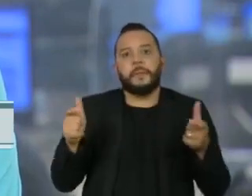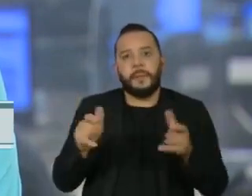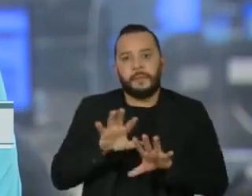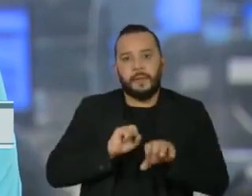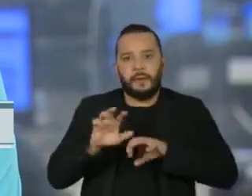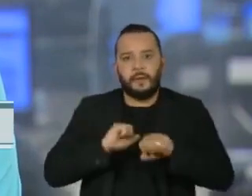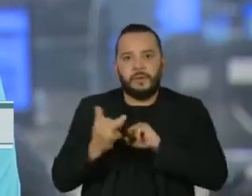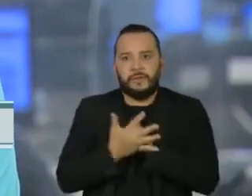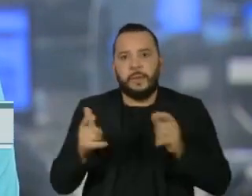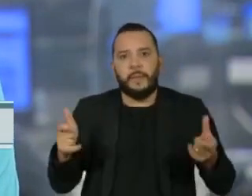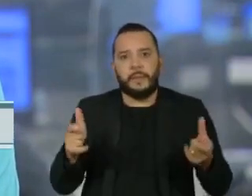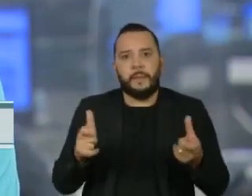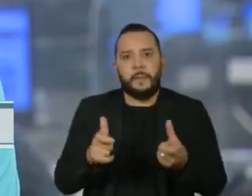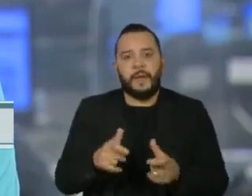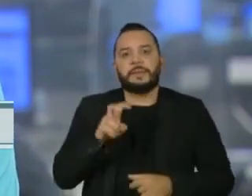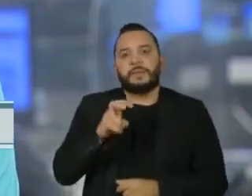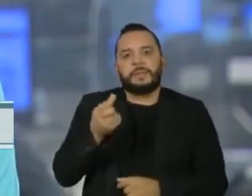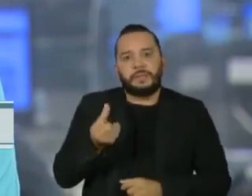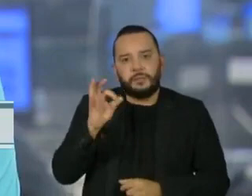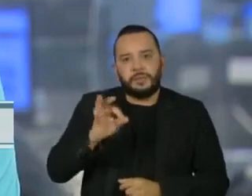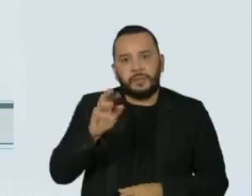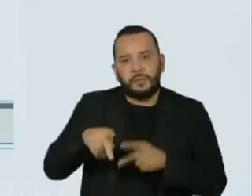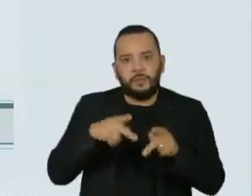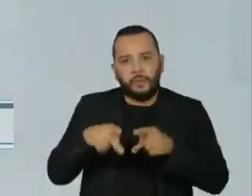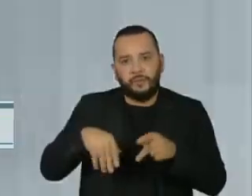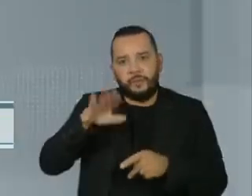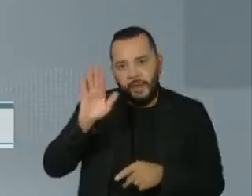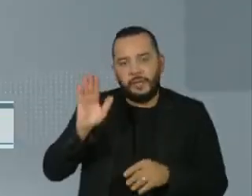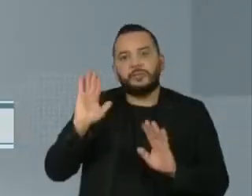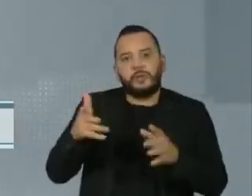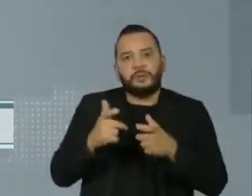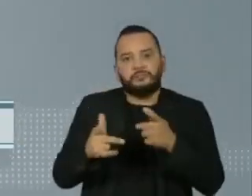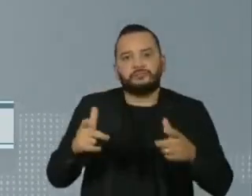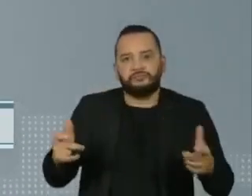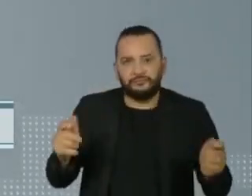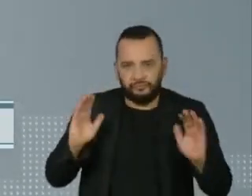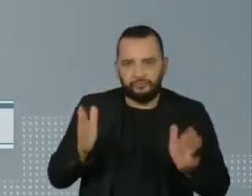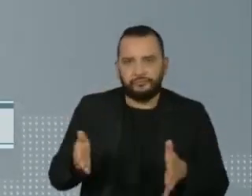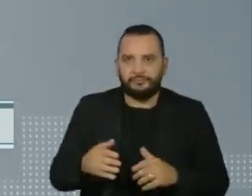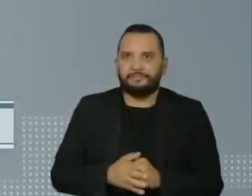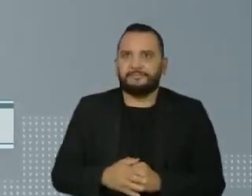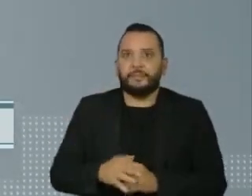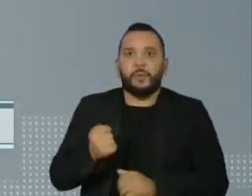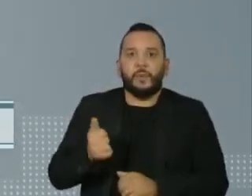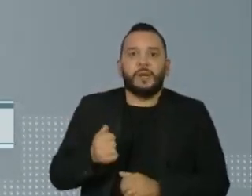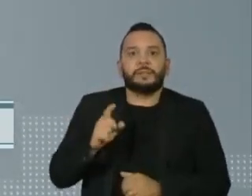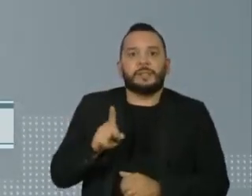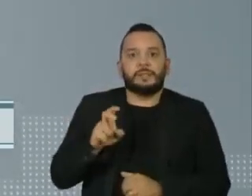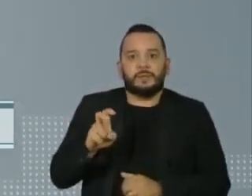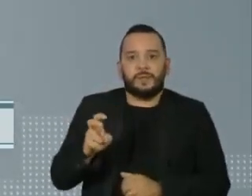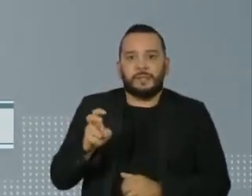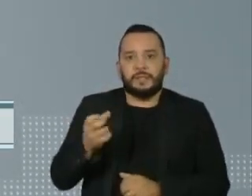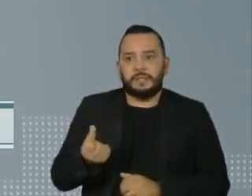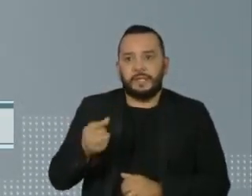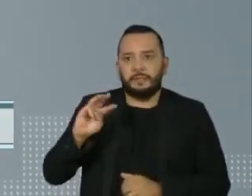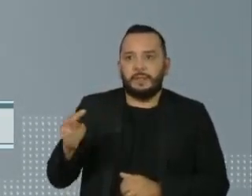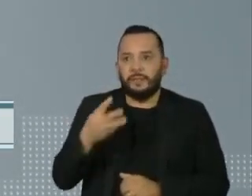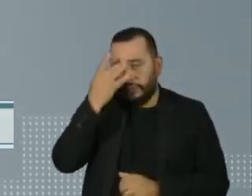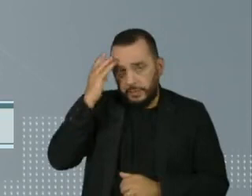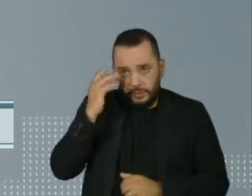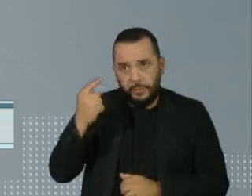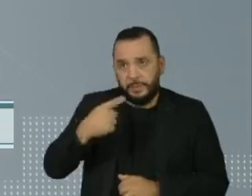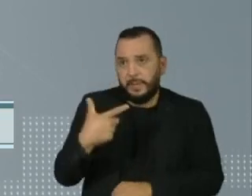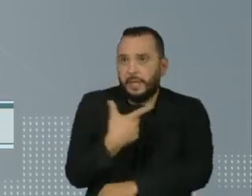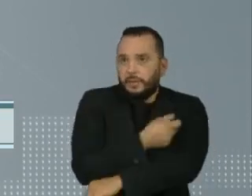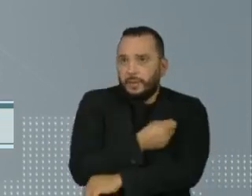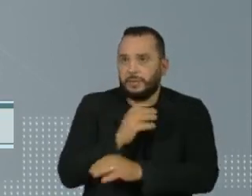56% da população está imunizada. São quase 156 milhões de pessoas vacinadas